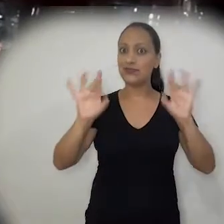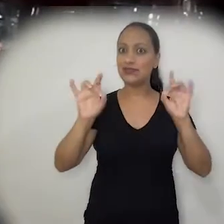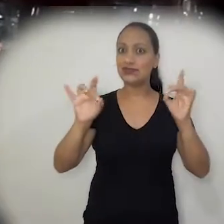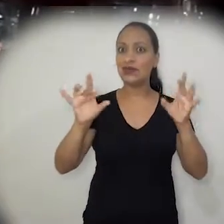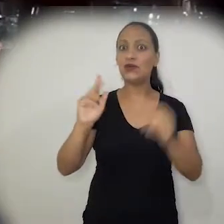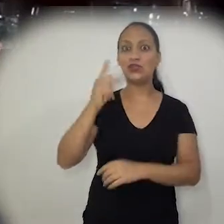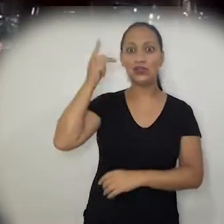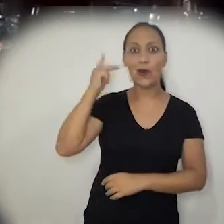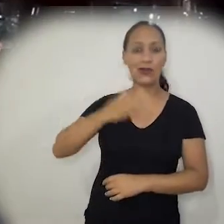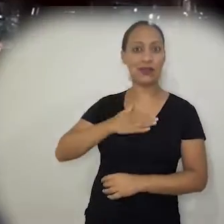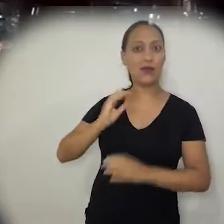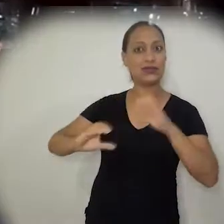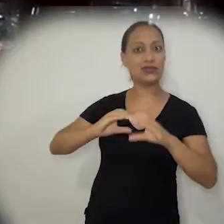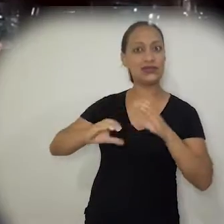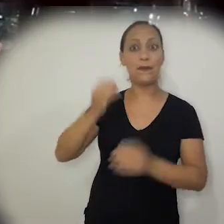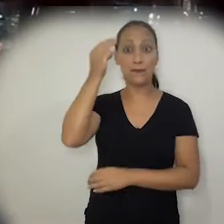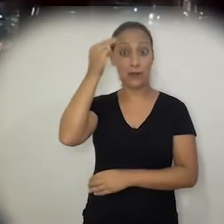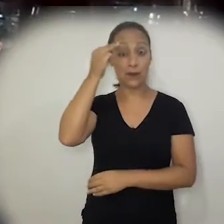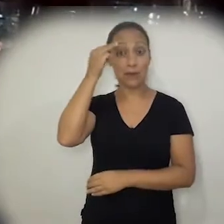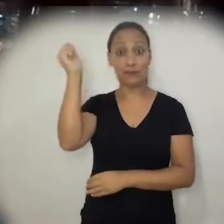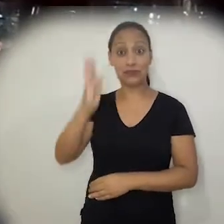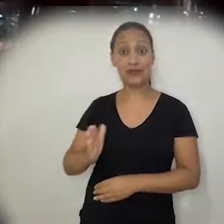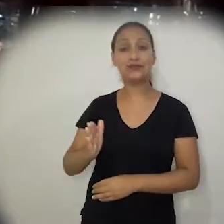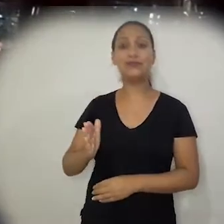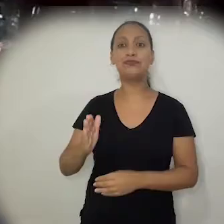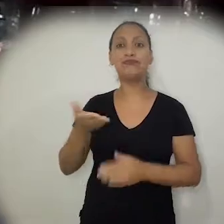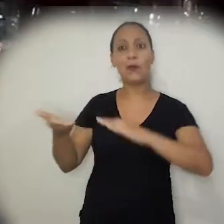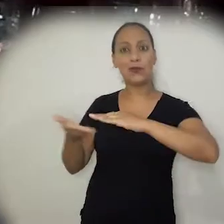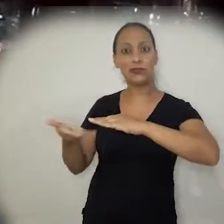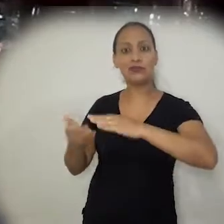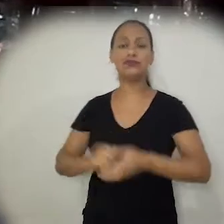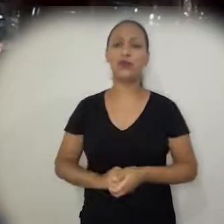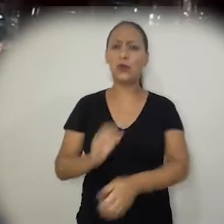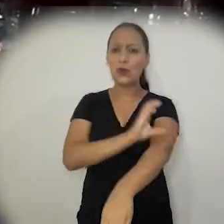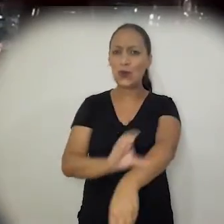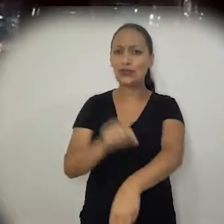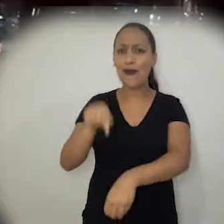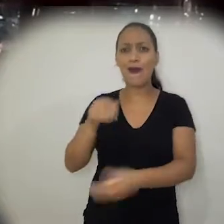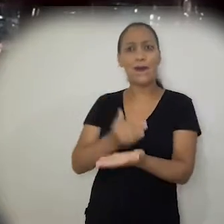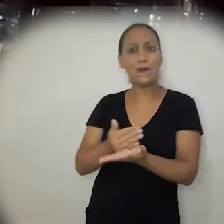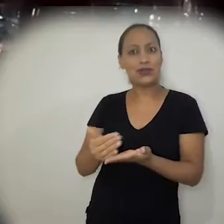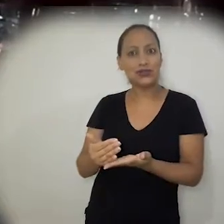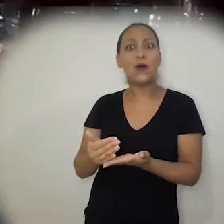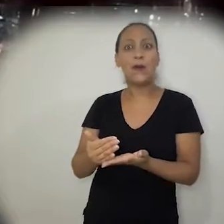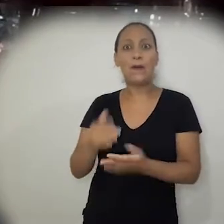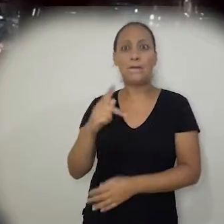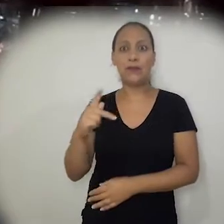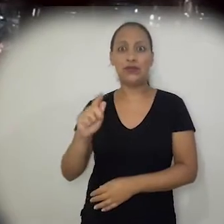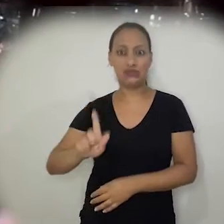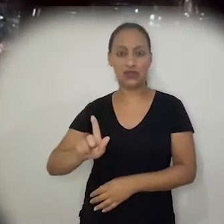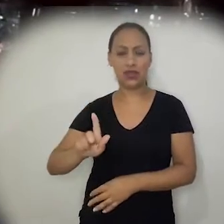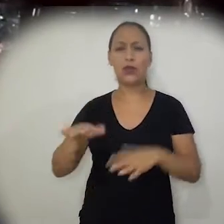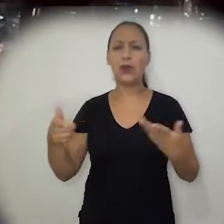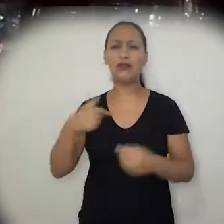em História, Comunicação e Memória do Brasil Contemporâneo, que foi o curso que deu origem ao PPG. Quando eu